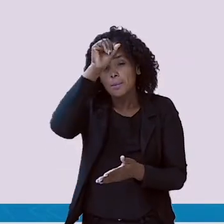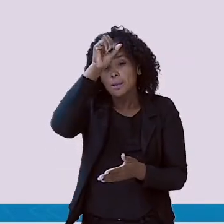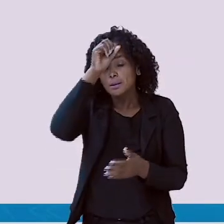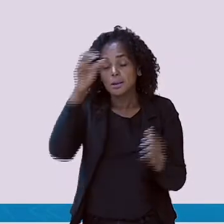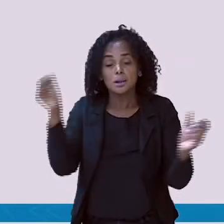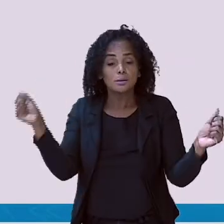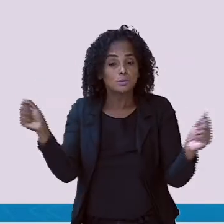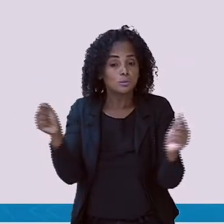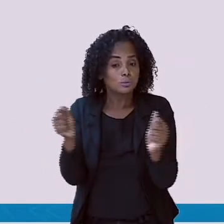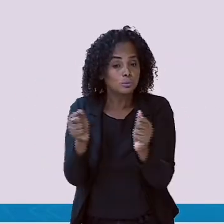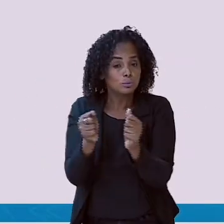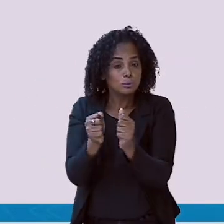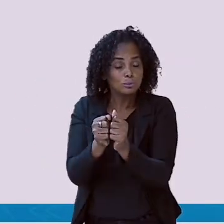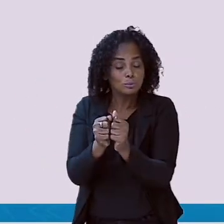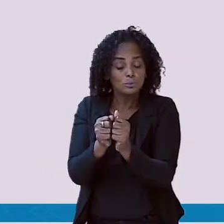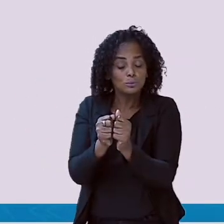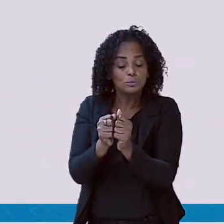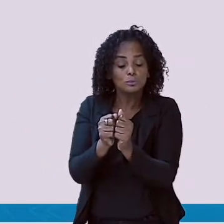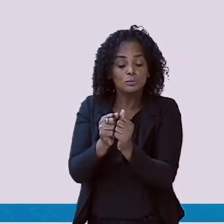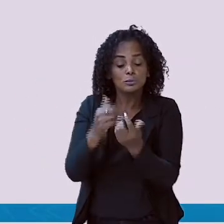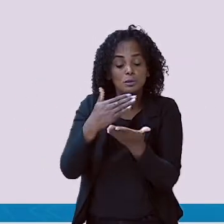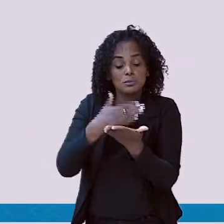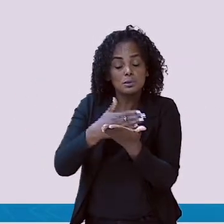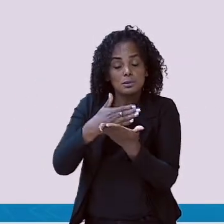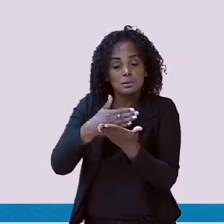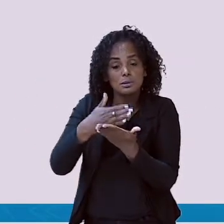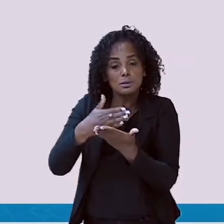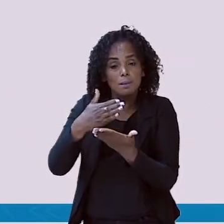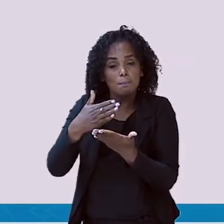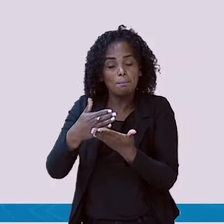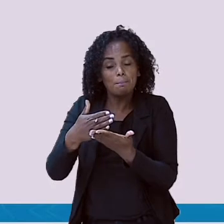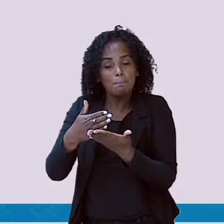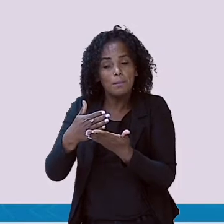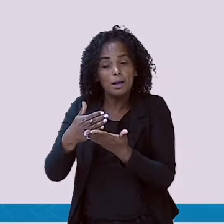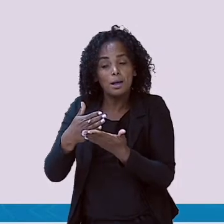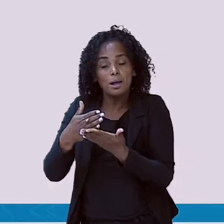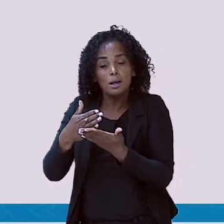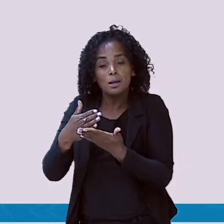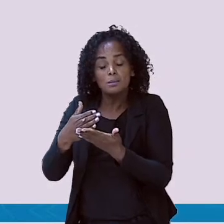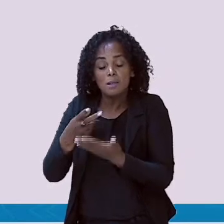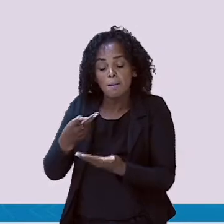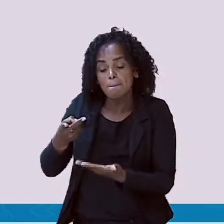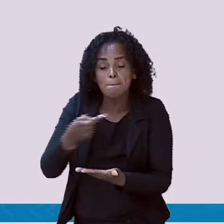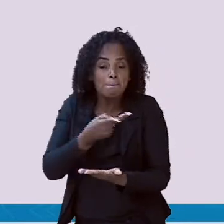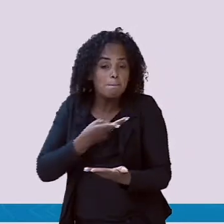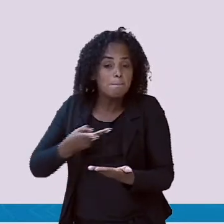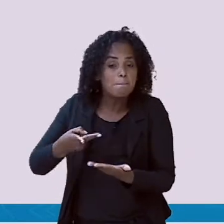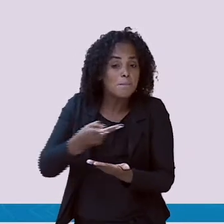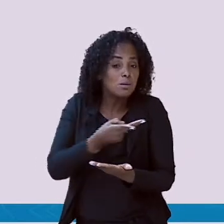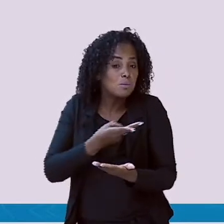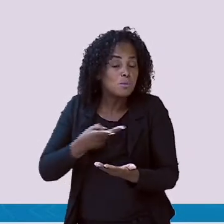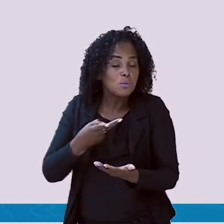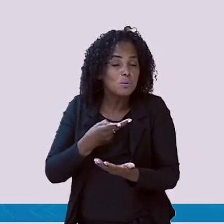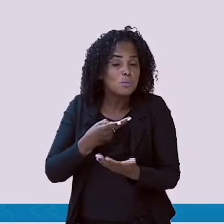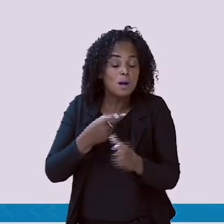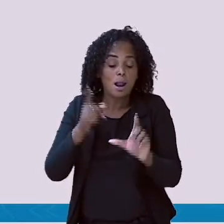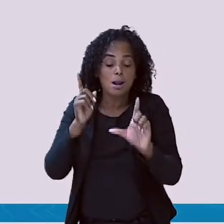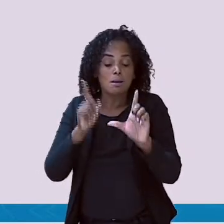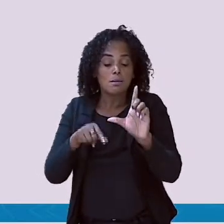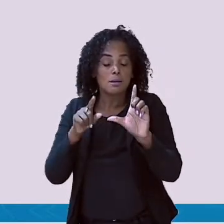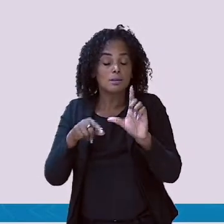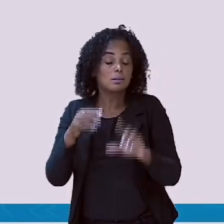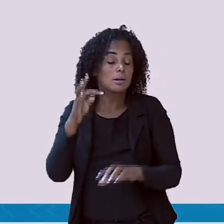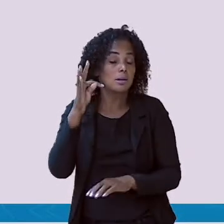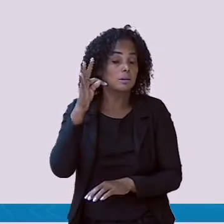sílabas e vamos identificar onde está a letra T. Em qual sílaba?